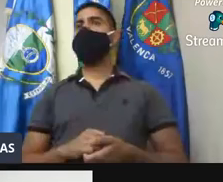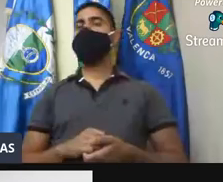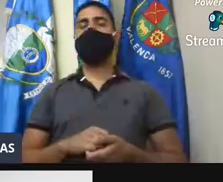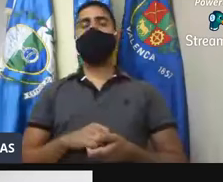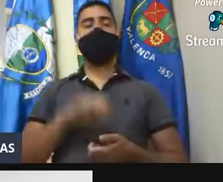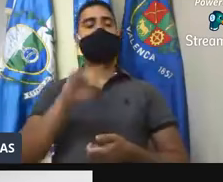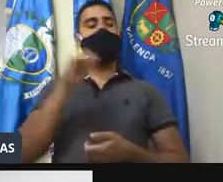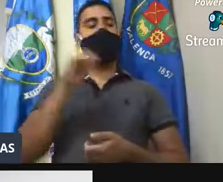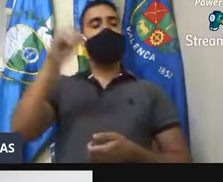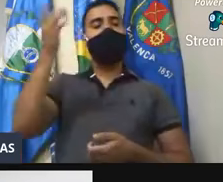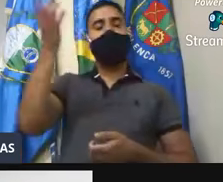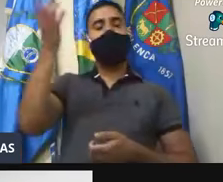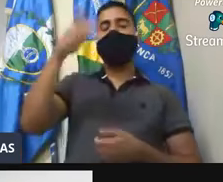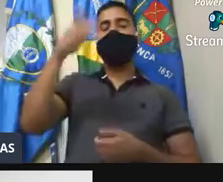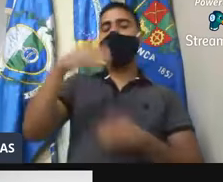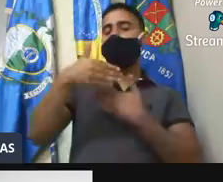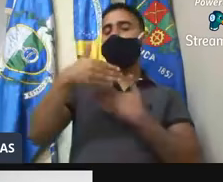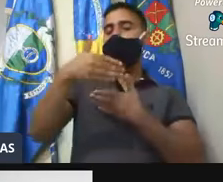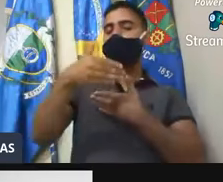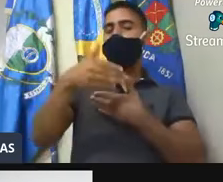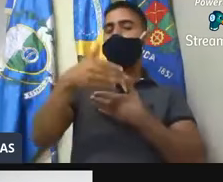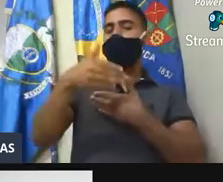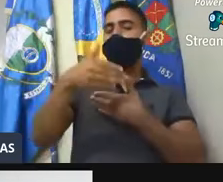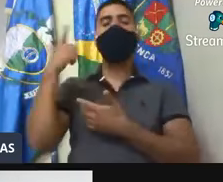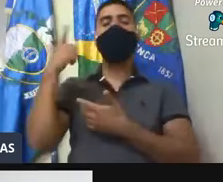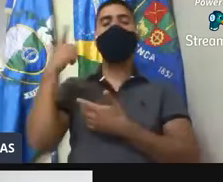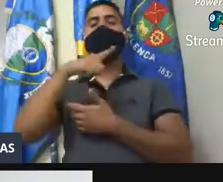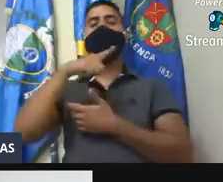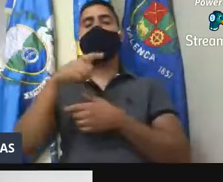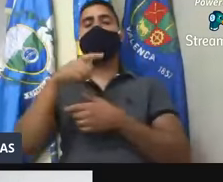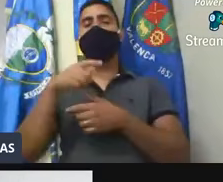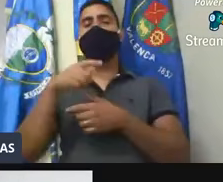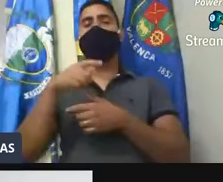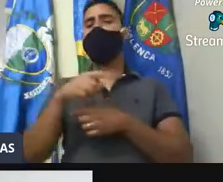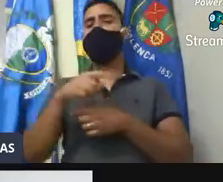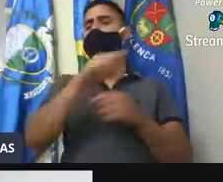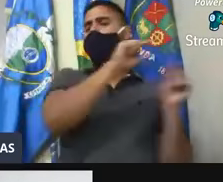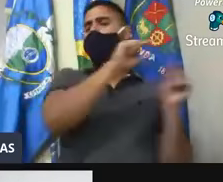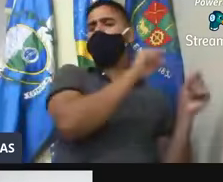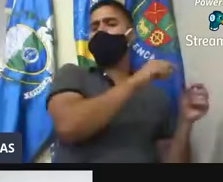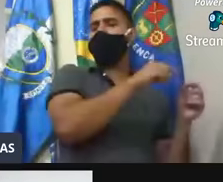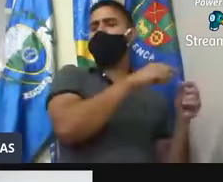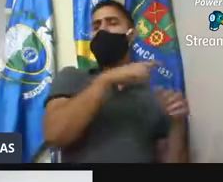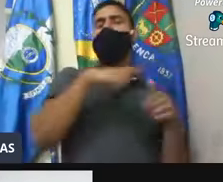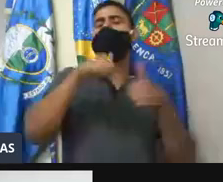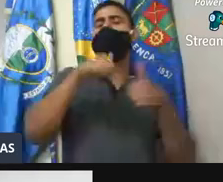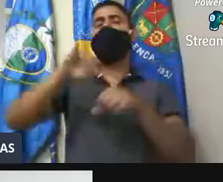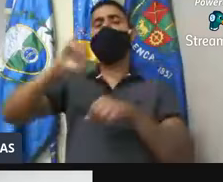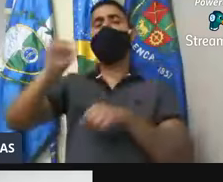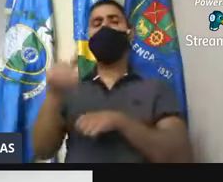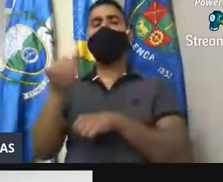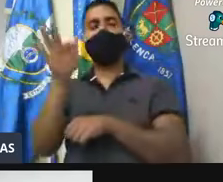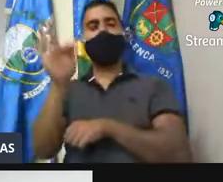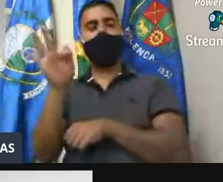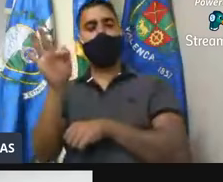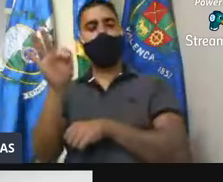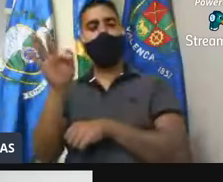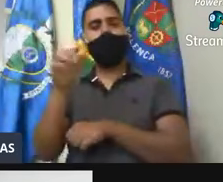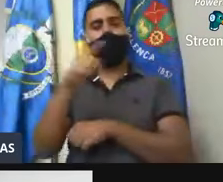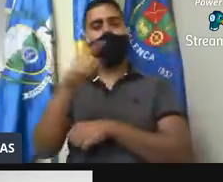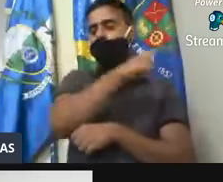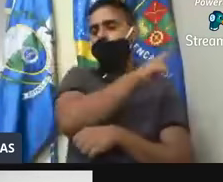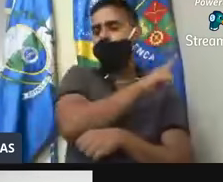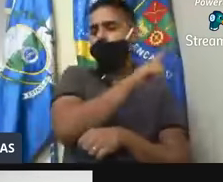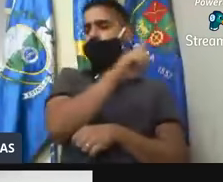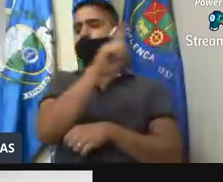se Deus quiser, com toda dificuldade, nós vamos conseguir deslocar lá de Juiz de Fora, ali, ao lado da nossa estação.